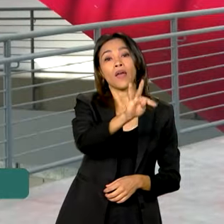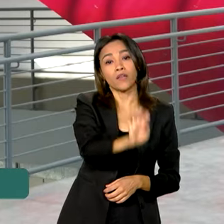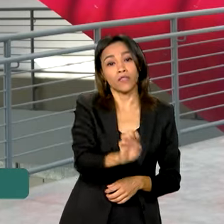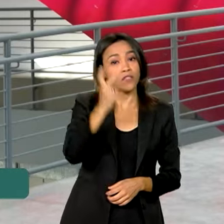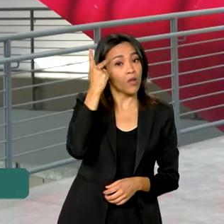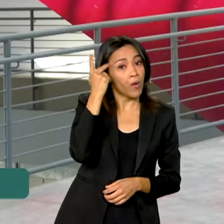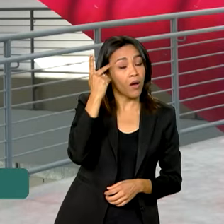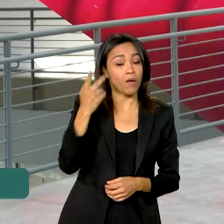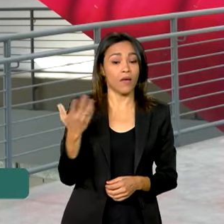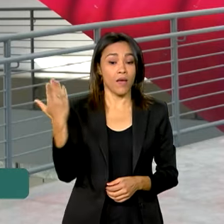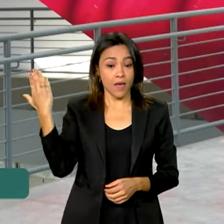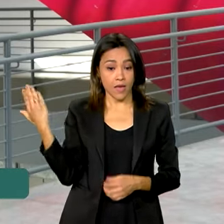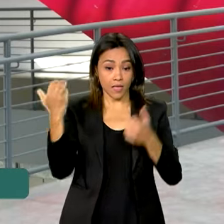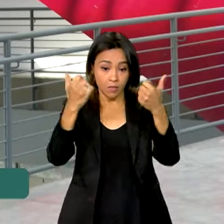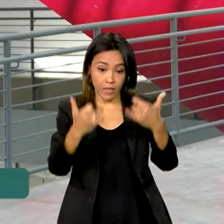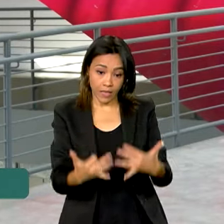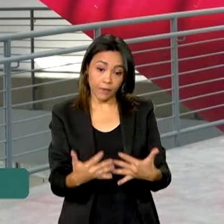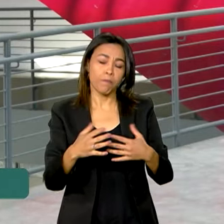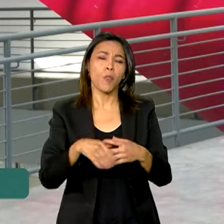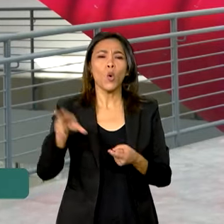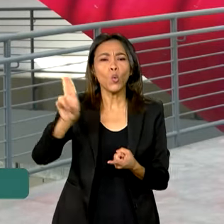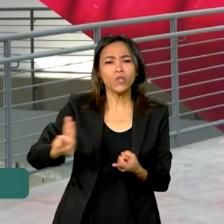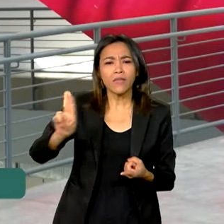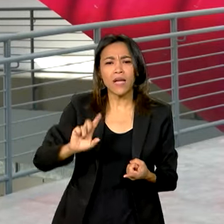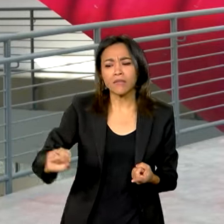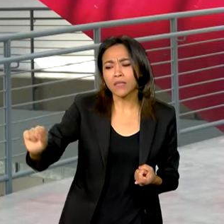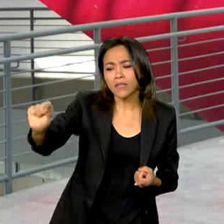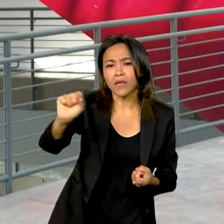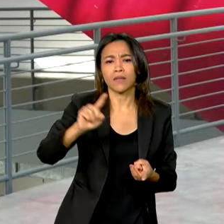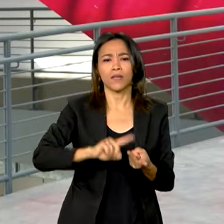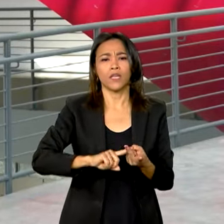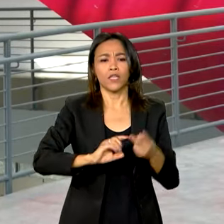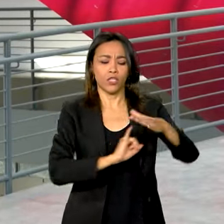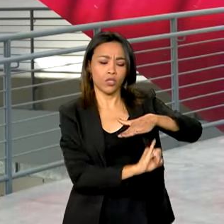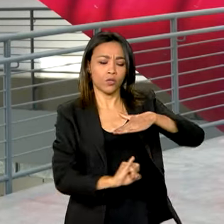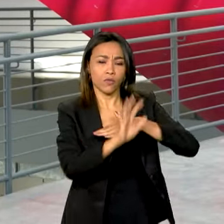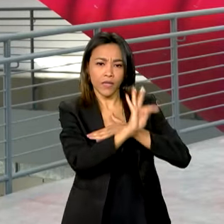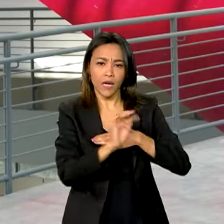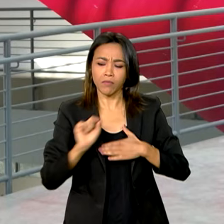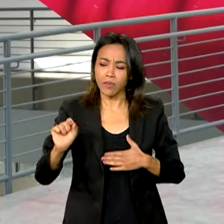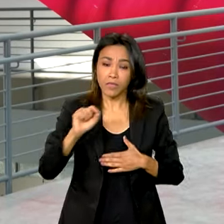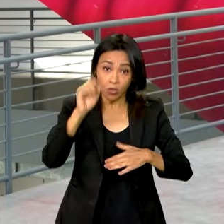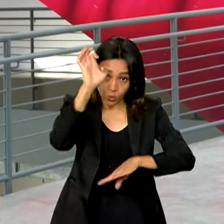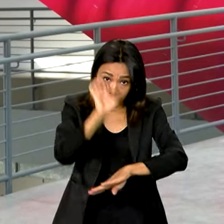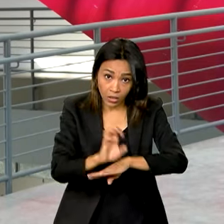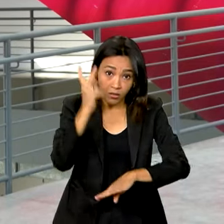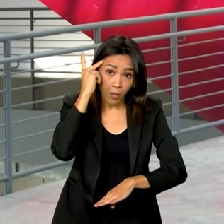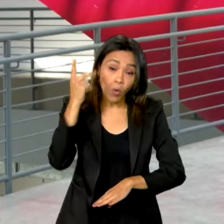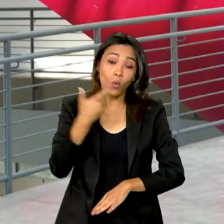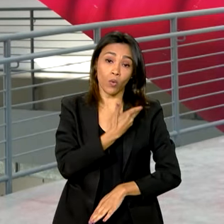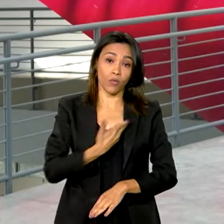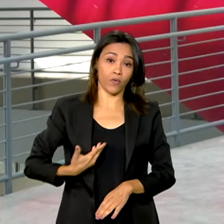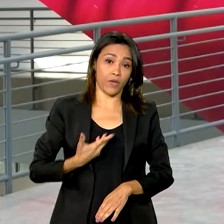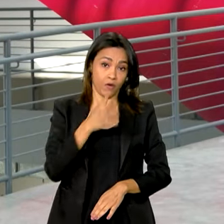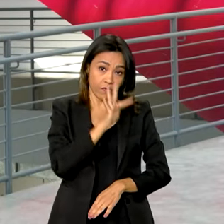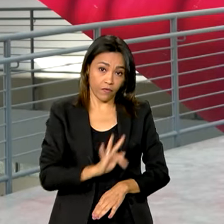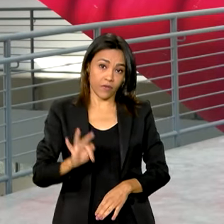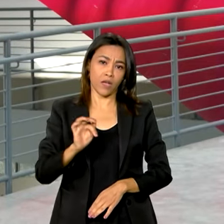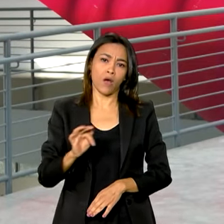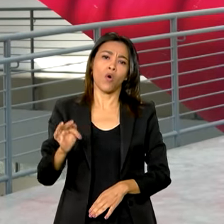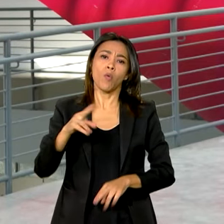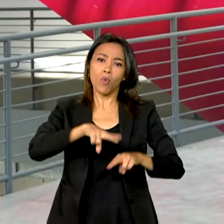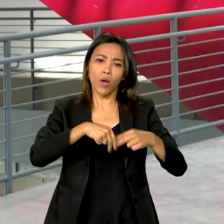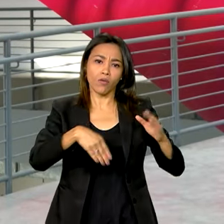Para universidades e institutos federais no Estado de São Paulo, o governo federal vai investir, por meio do